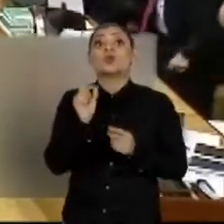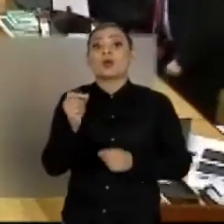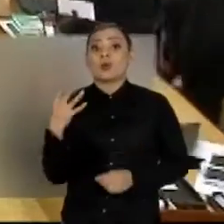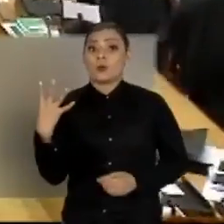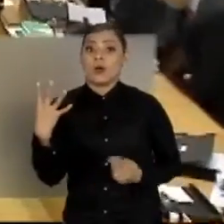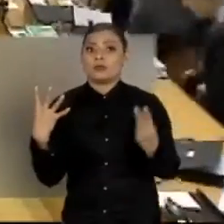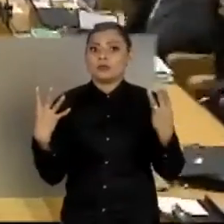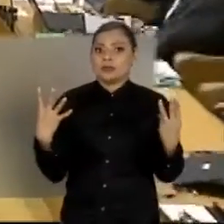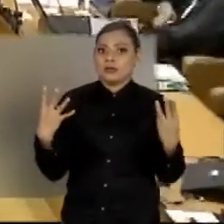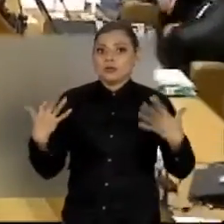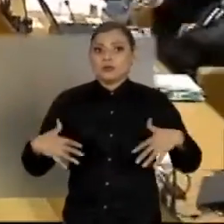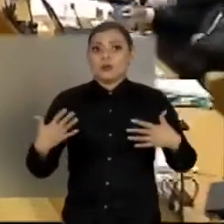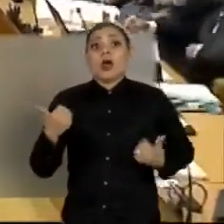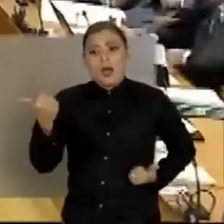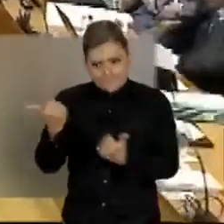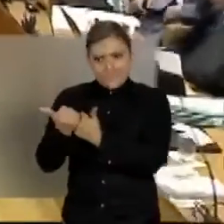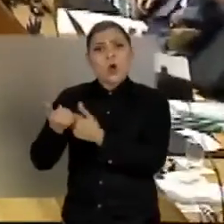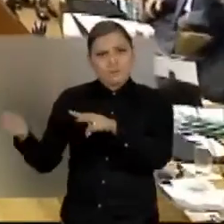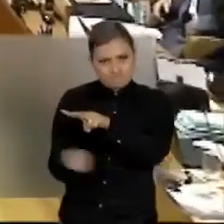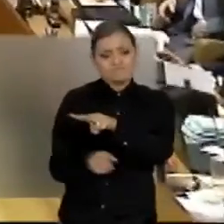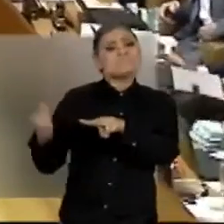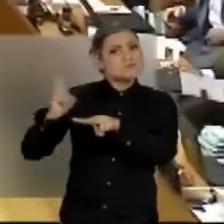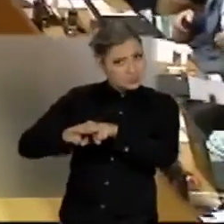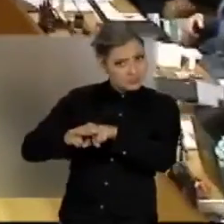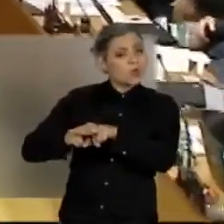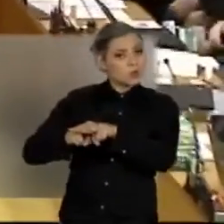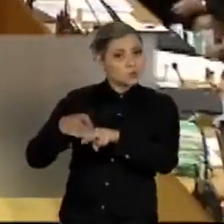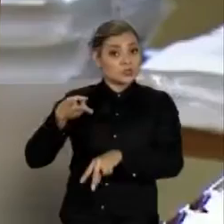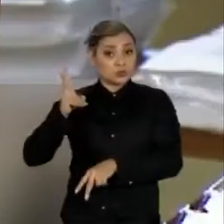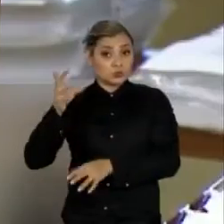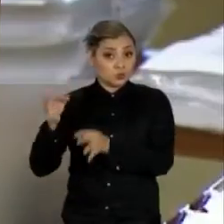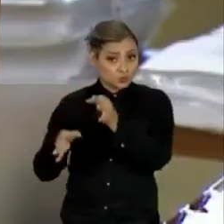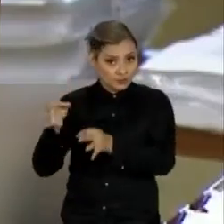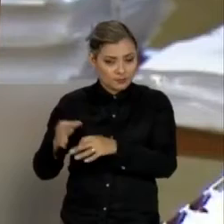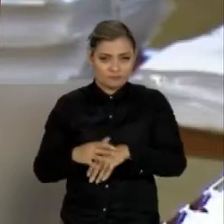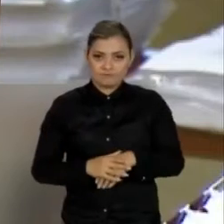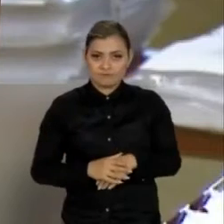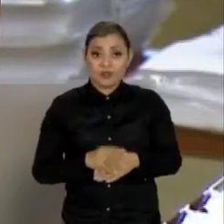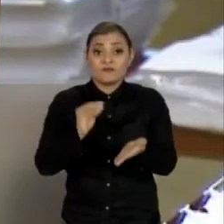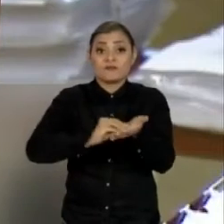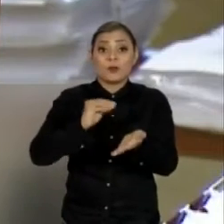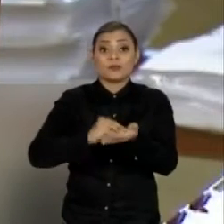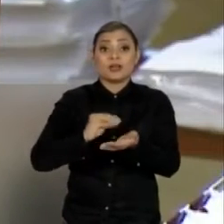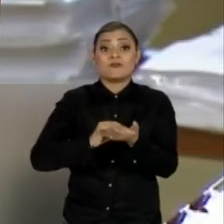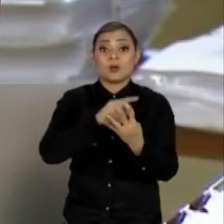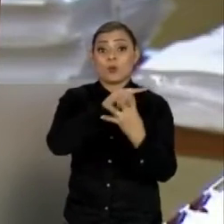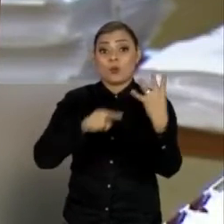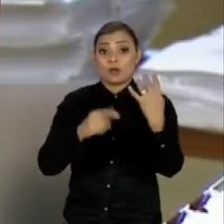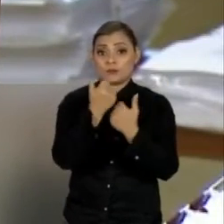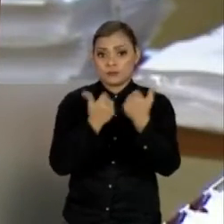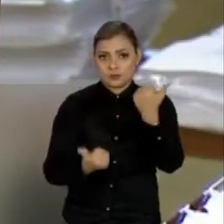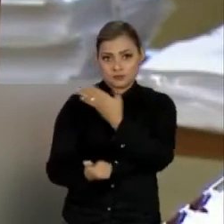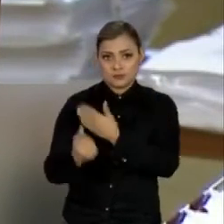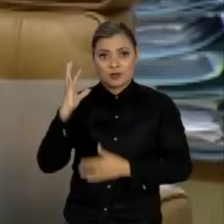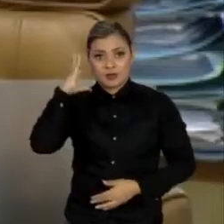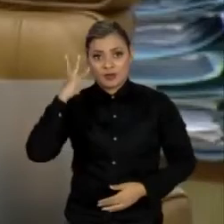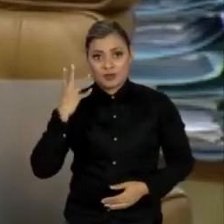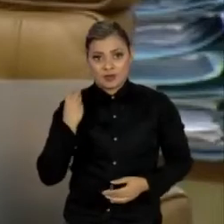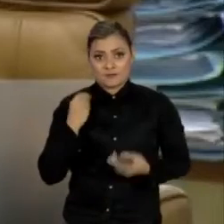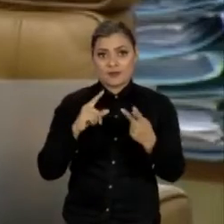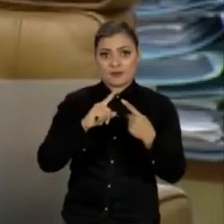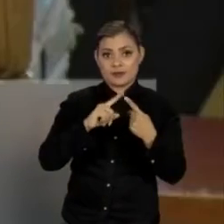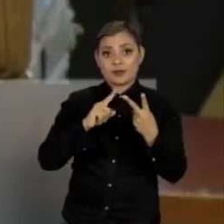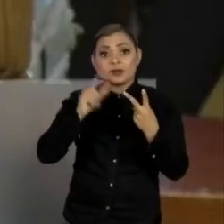em 4 a 3 a favor da prisão após julgamento em segundo grau. E faltavam os votos de quatro ministros. Carmen Lúcia,